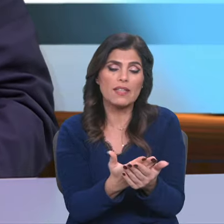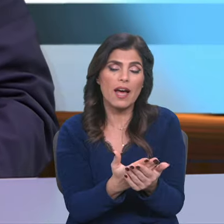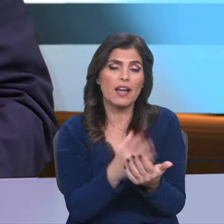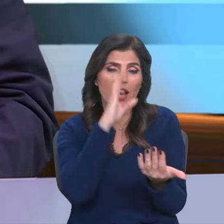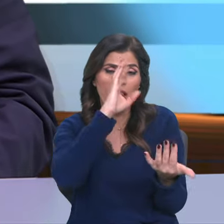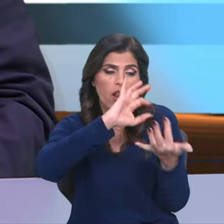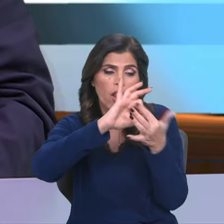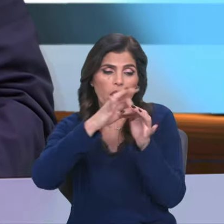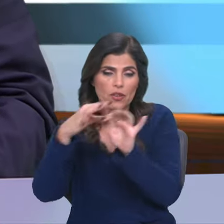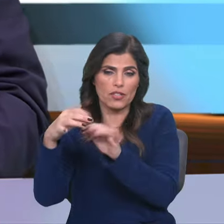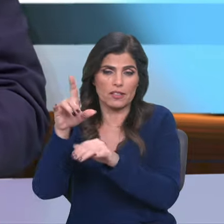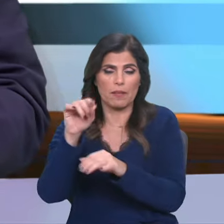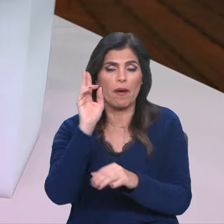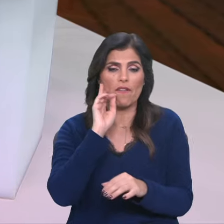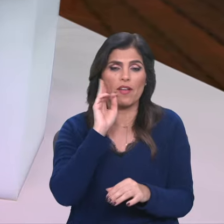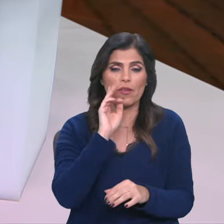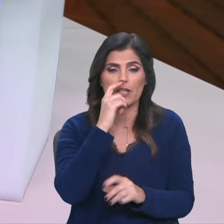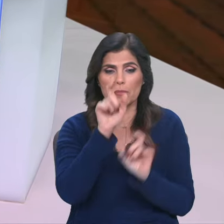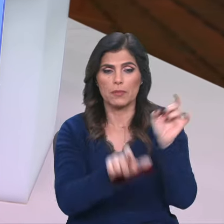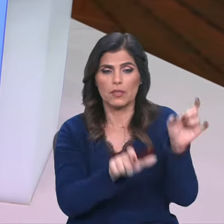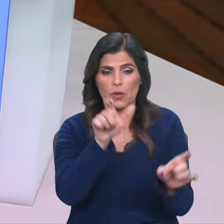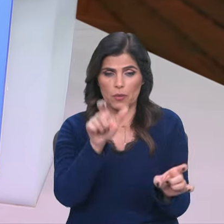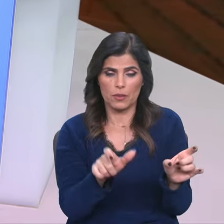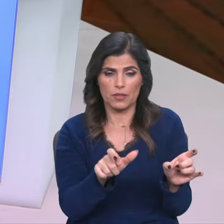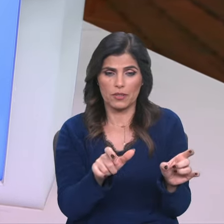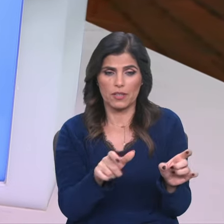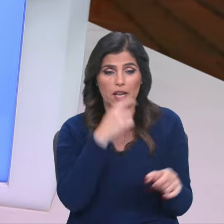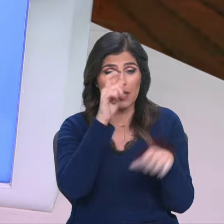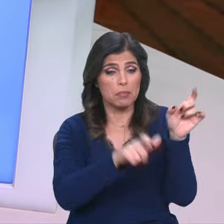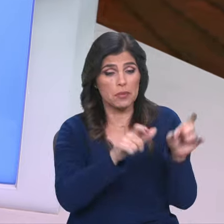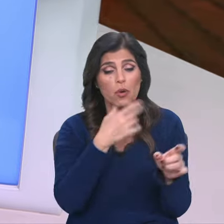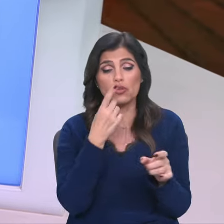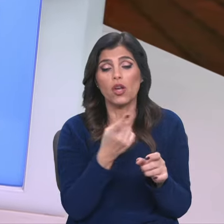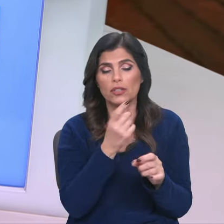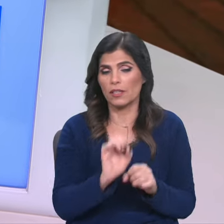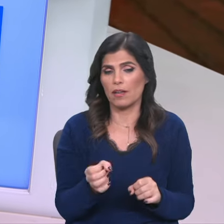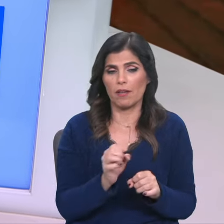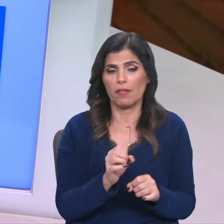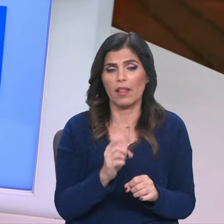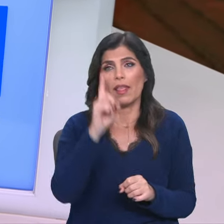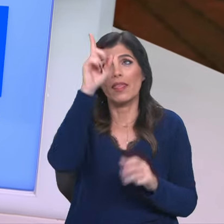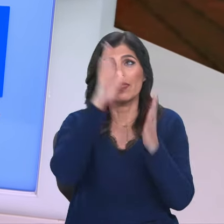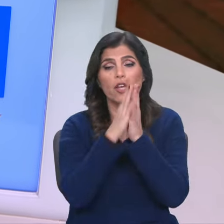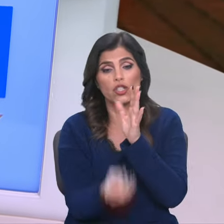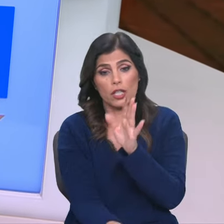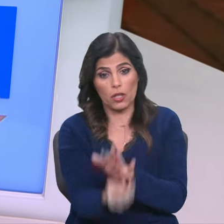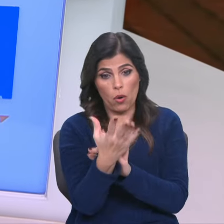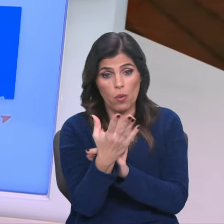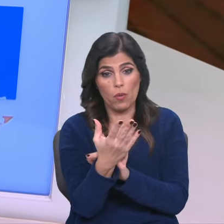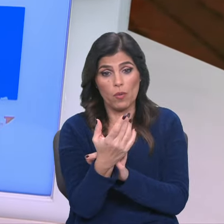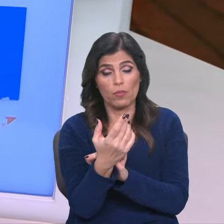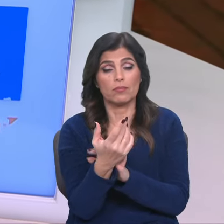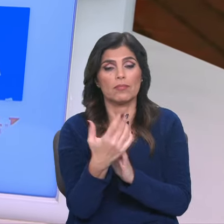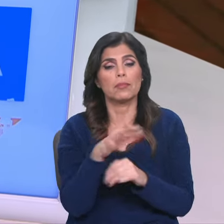à humanidade. A humanidade não está só. Deus criou-a e não abandonou-a. Essa é a